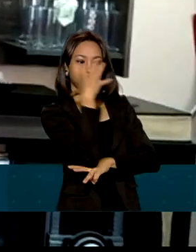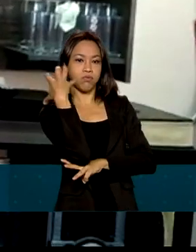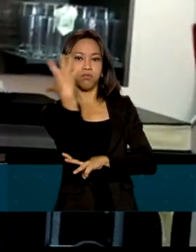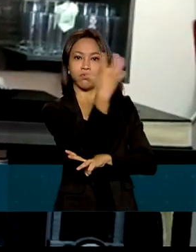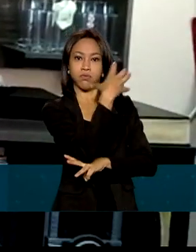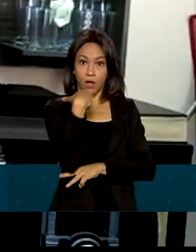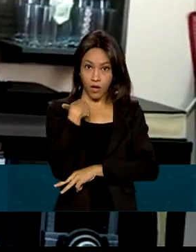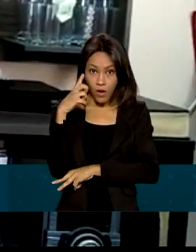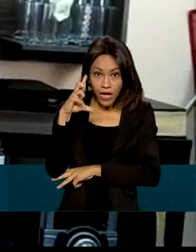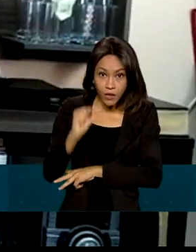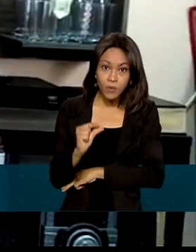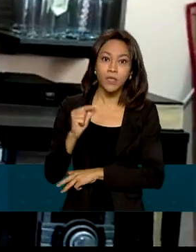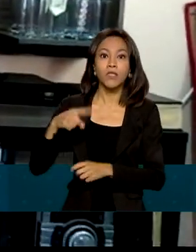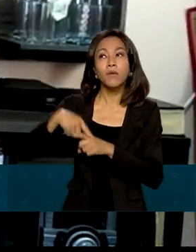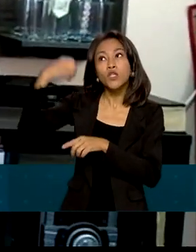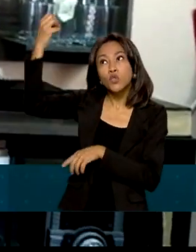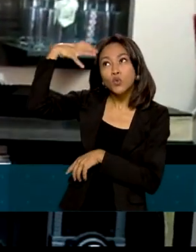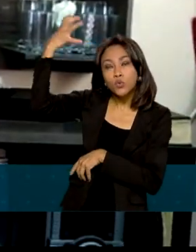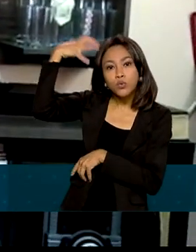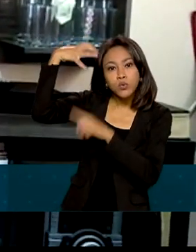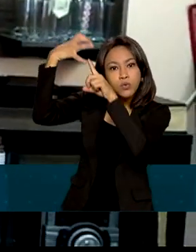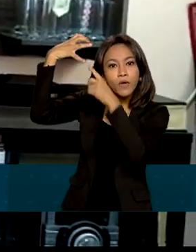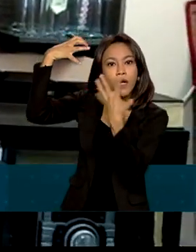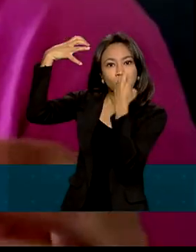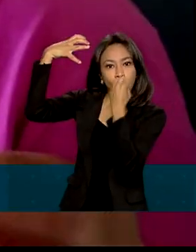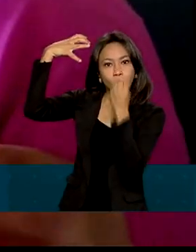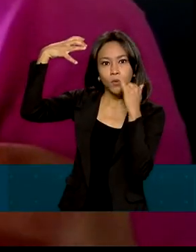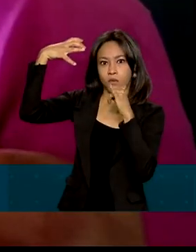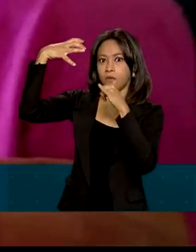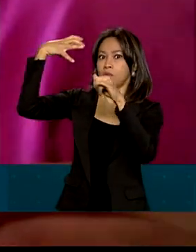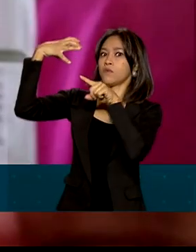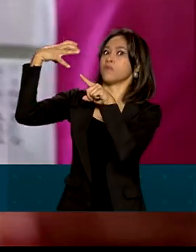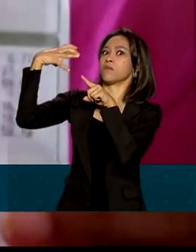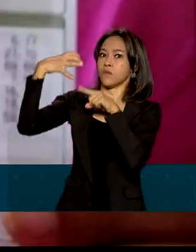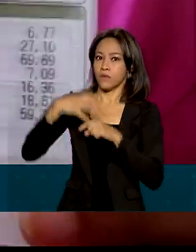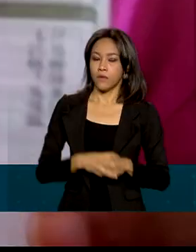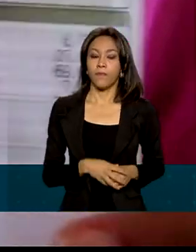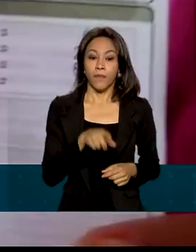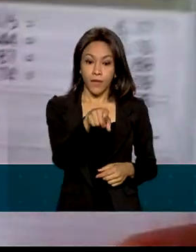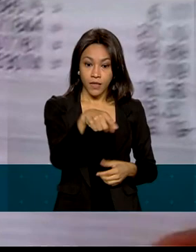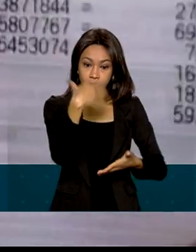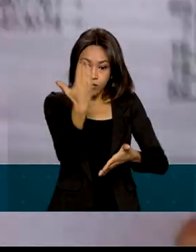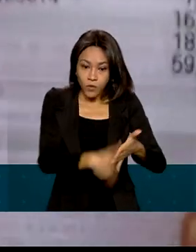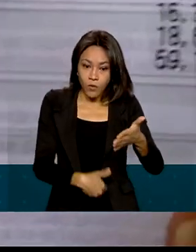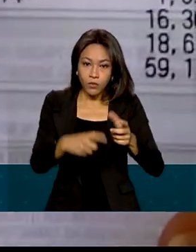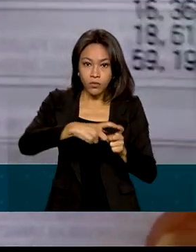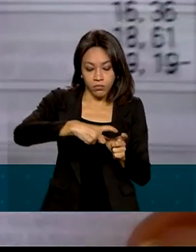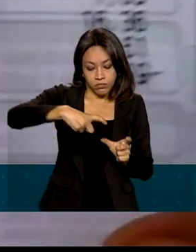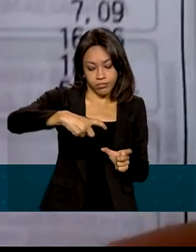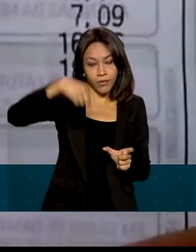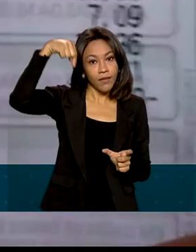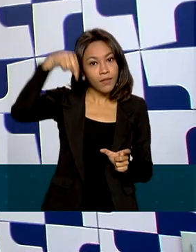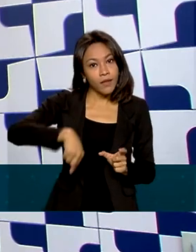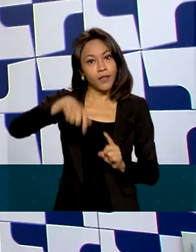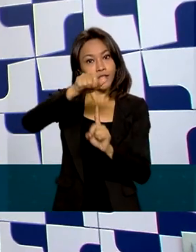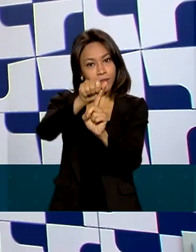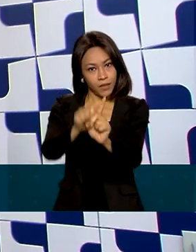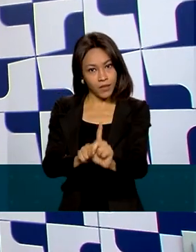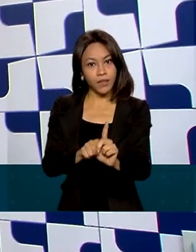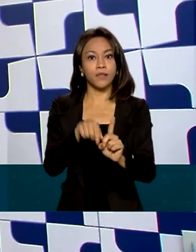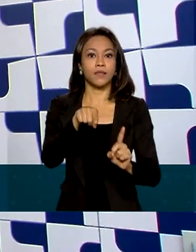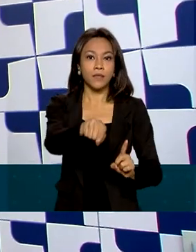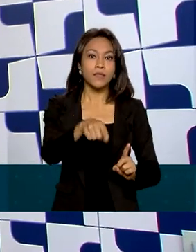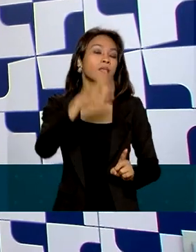diminui muito. E chuveiro, chuveiro que consome muito. O desconto vai constar na conta de luz deste mês dos